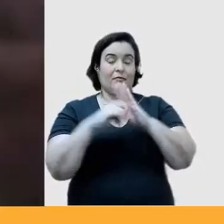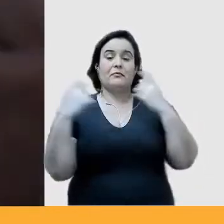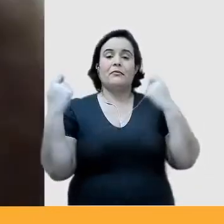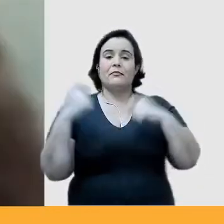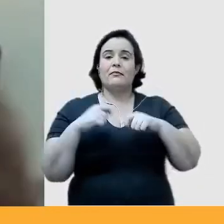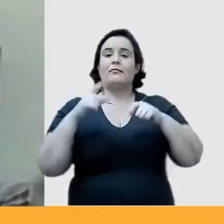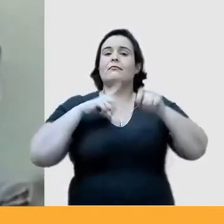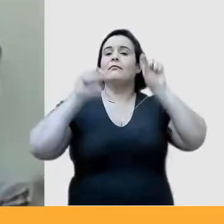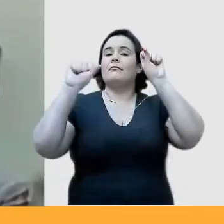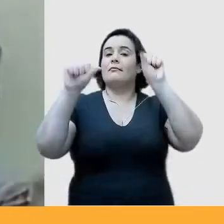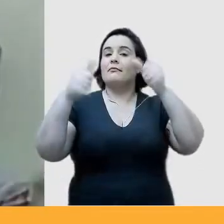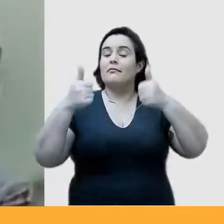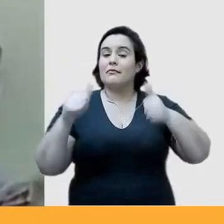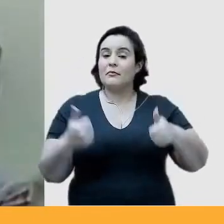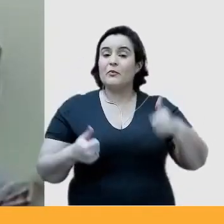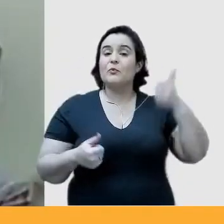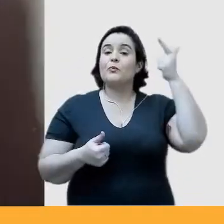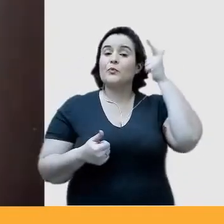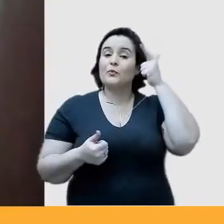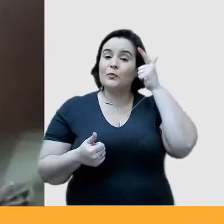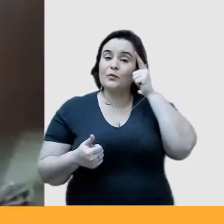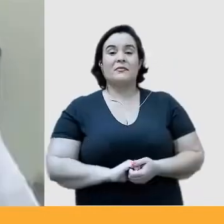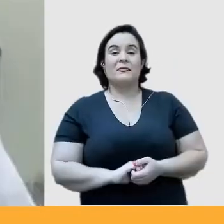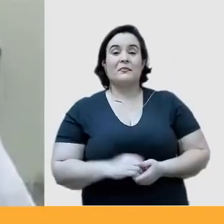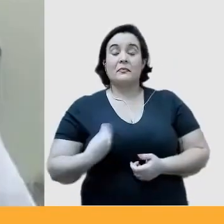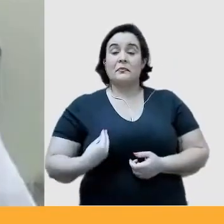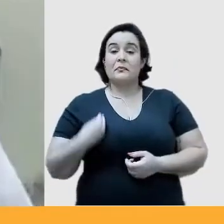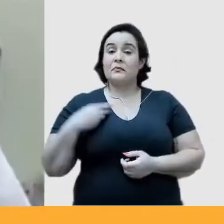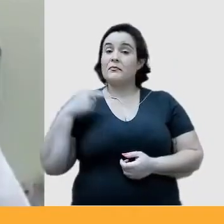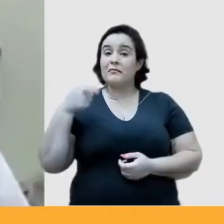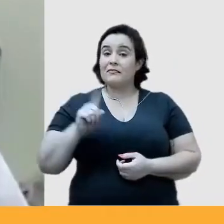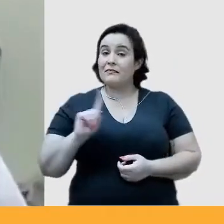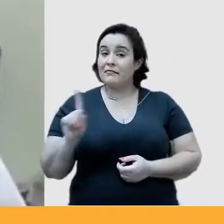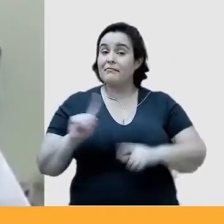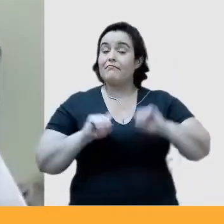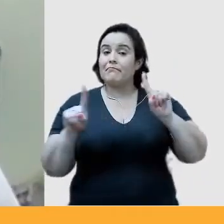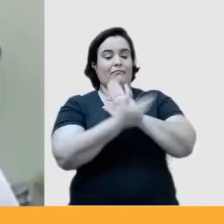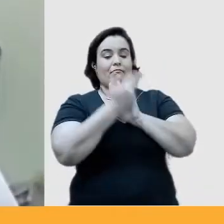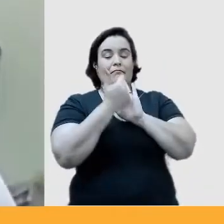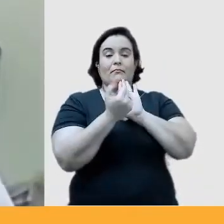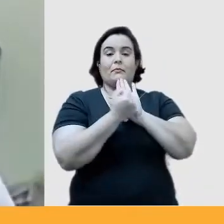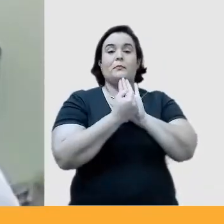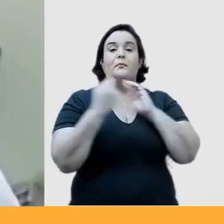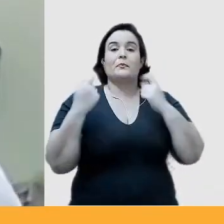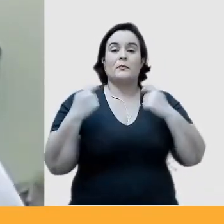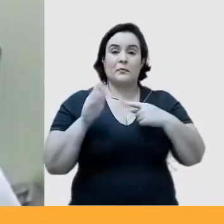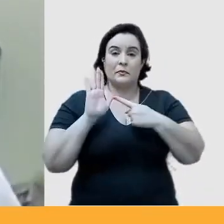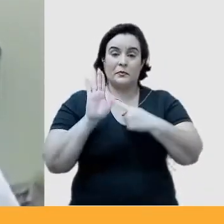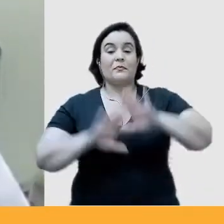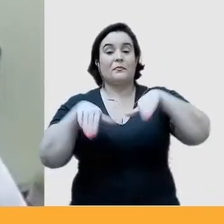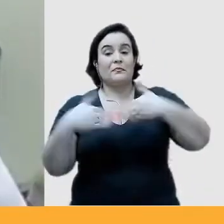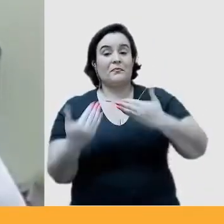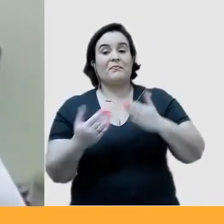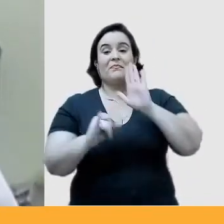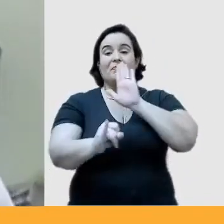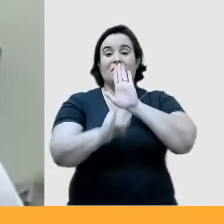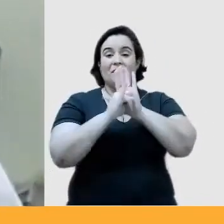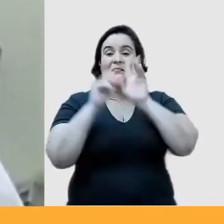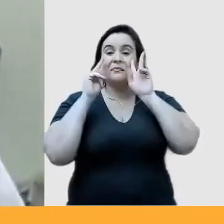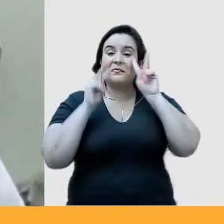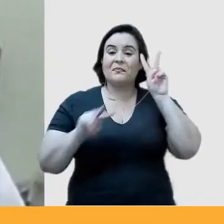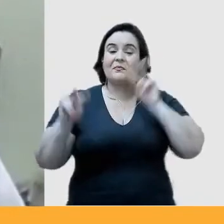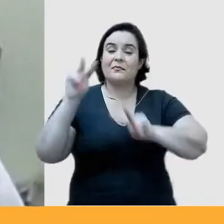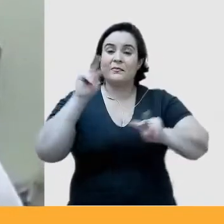imagem que possa representar a empresa que não está lá é importante você tem então a identidade visual